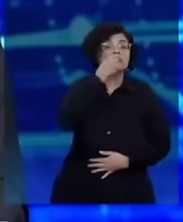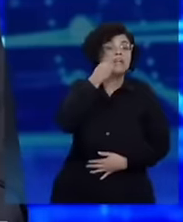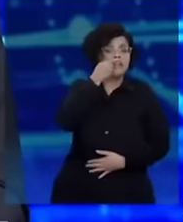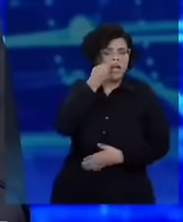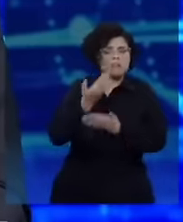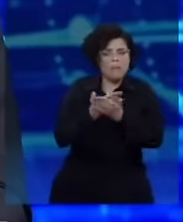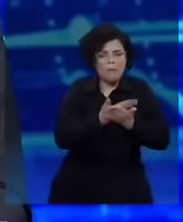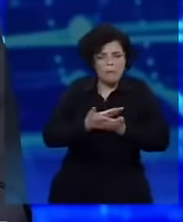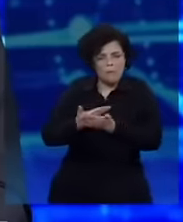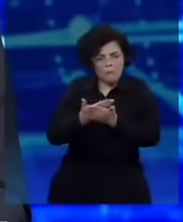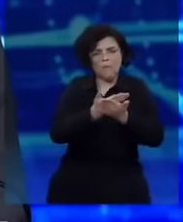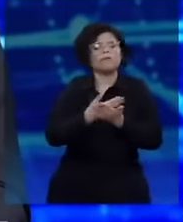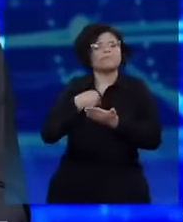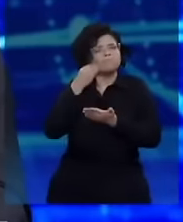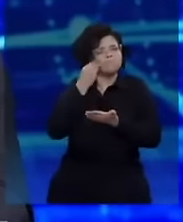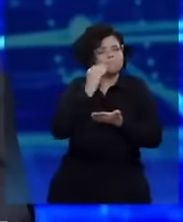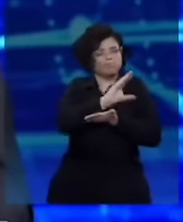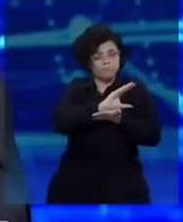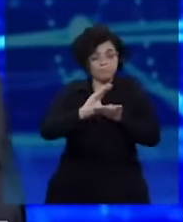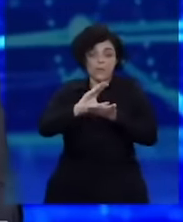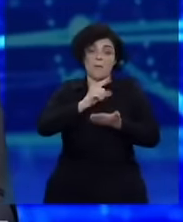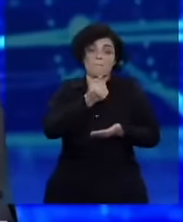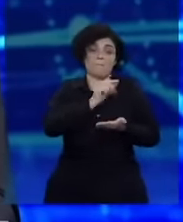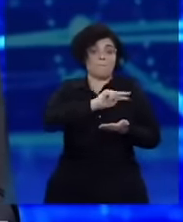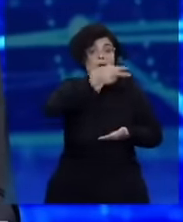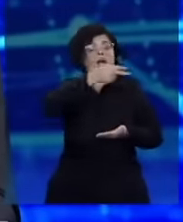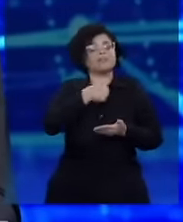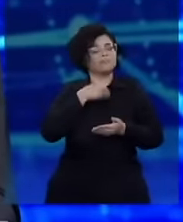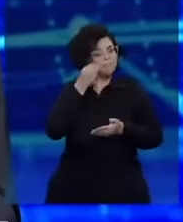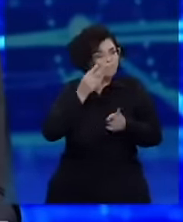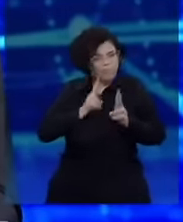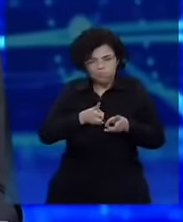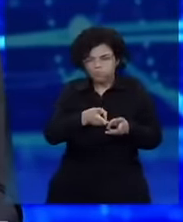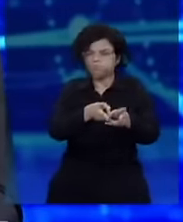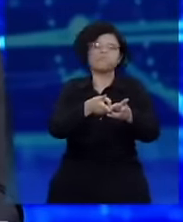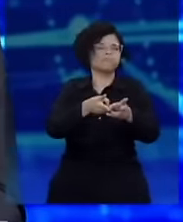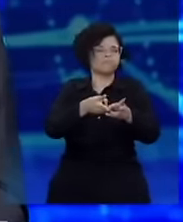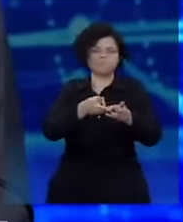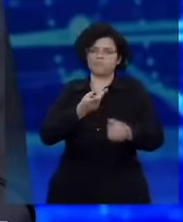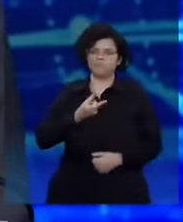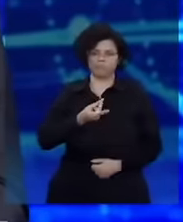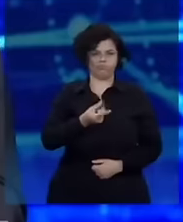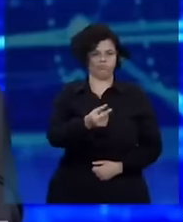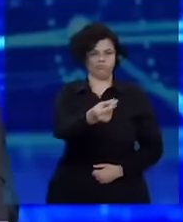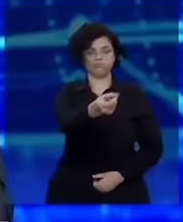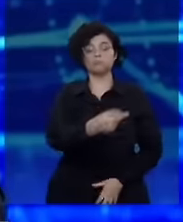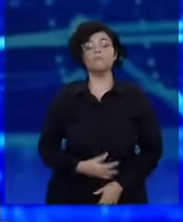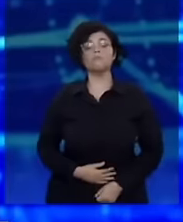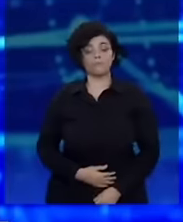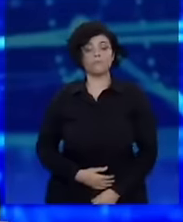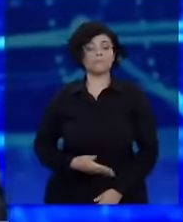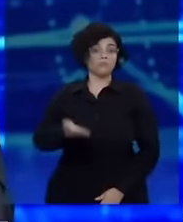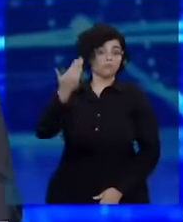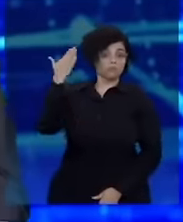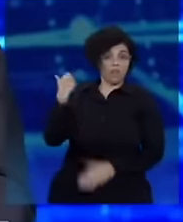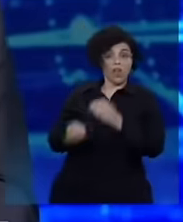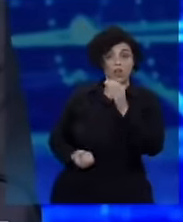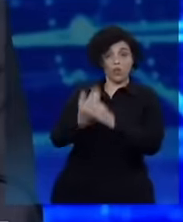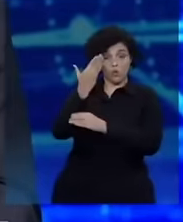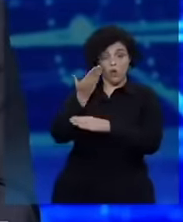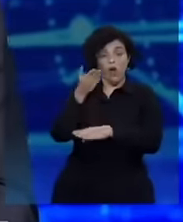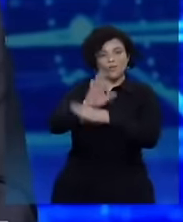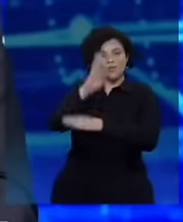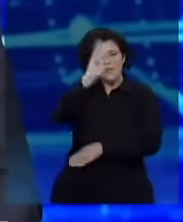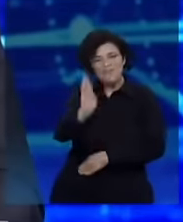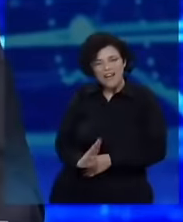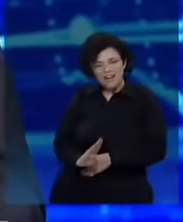manter essa despesa extra de forma permanente e vitalícia. Deixo claro, quando nós criamos o Auxílio Brasil, final do